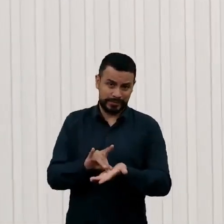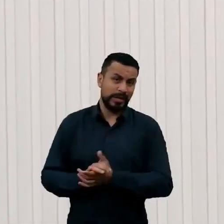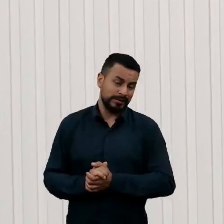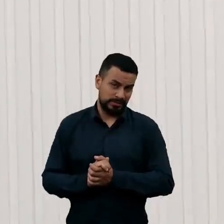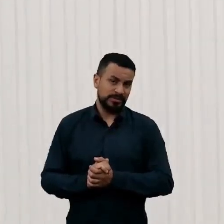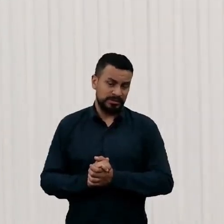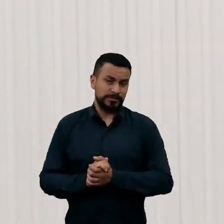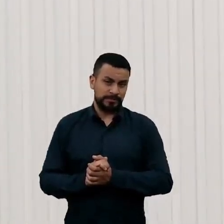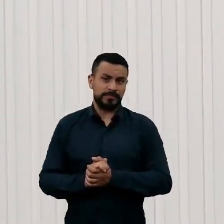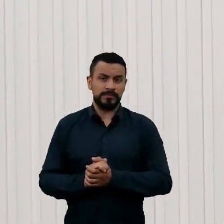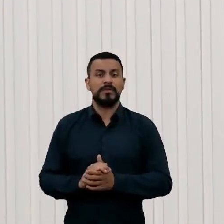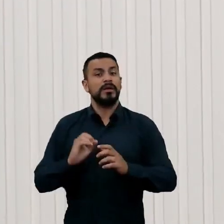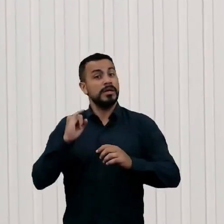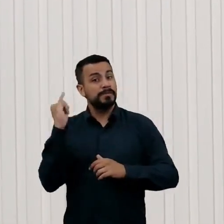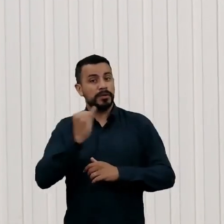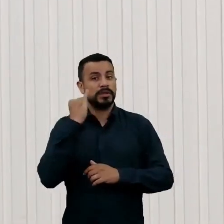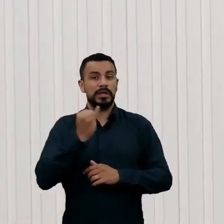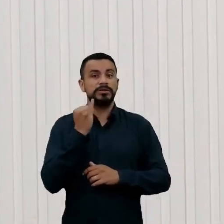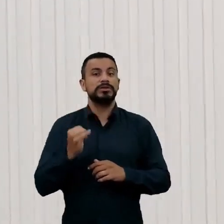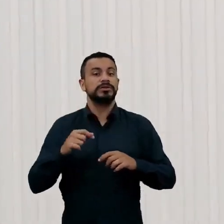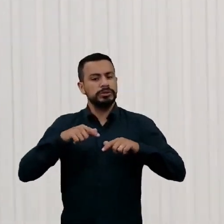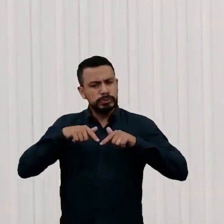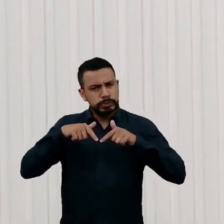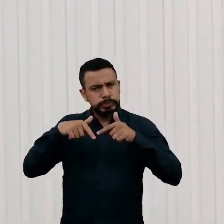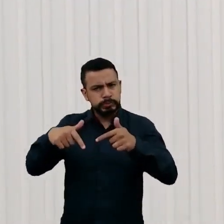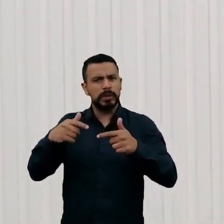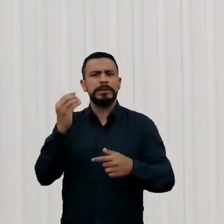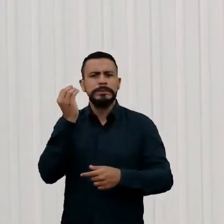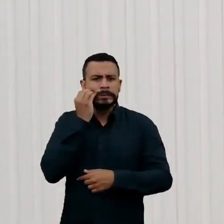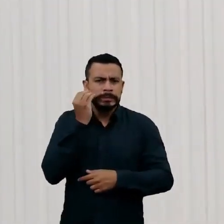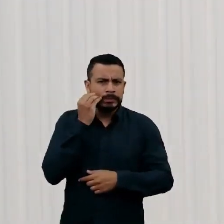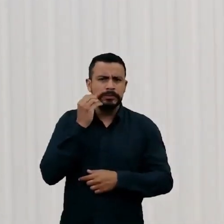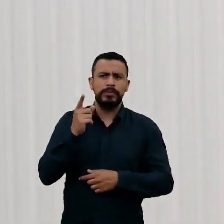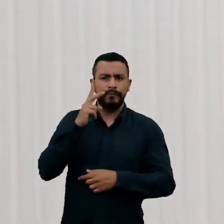importante é que nós estamos lutando neste fenômeno que estamos